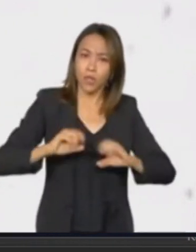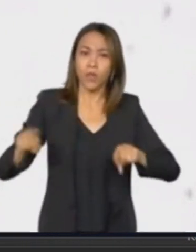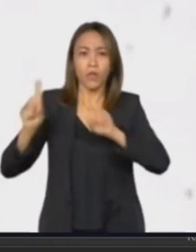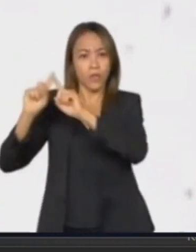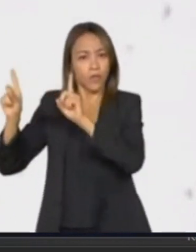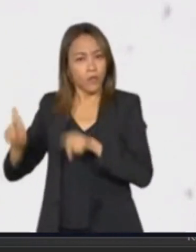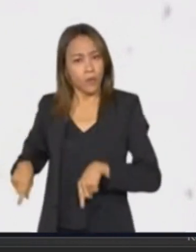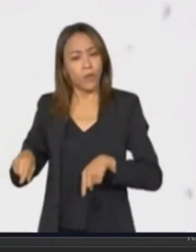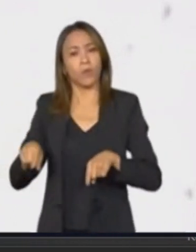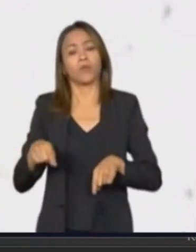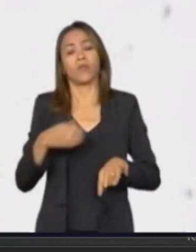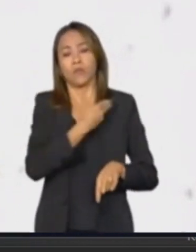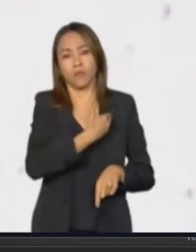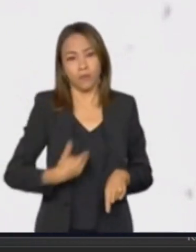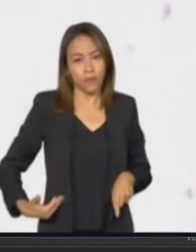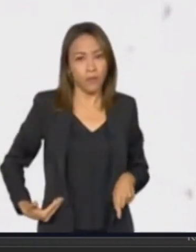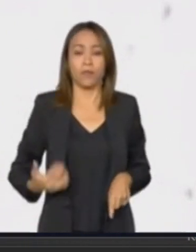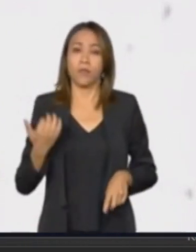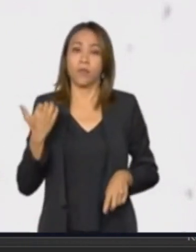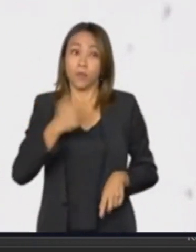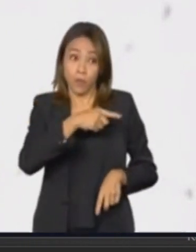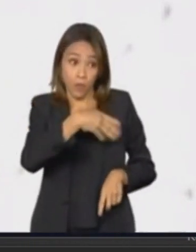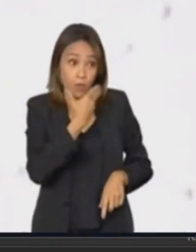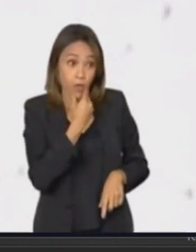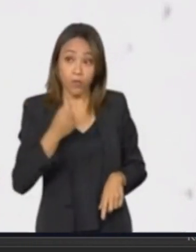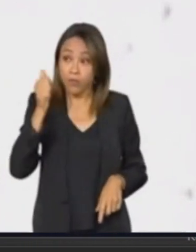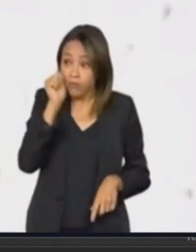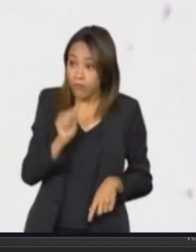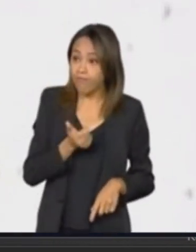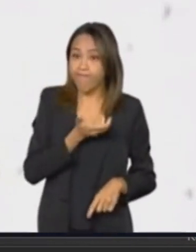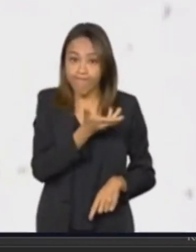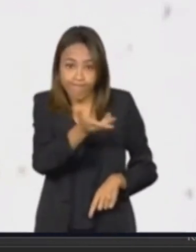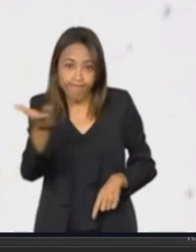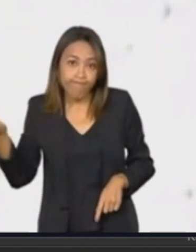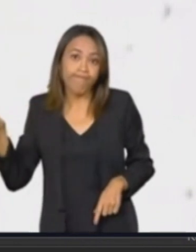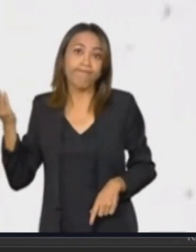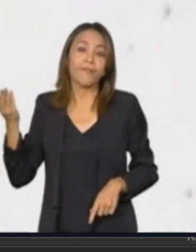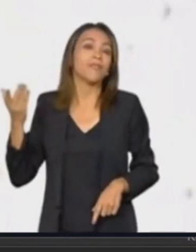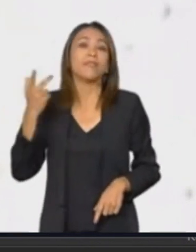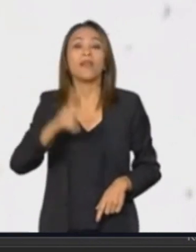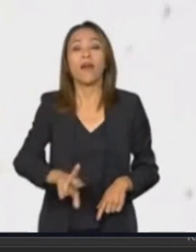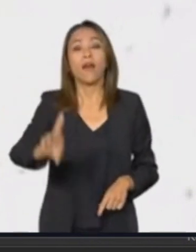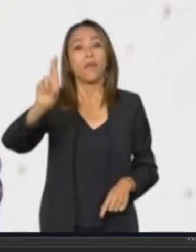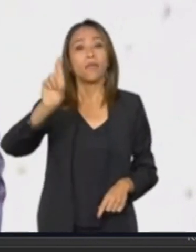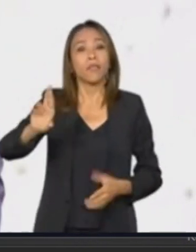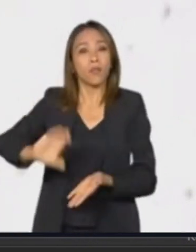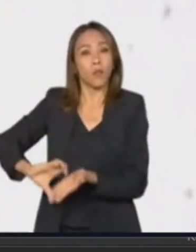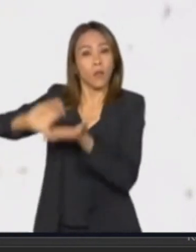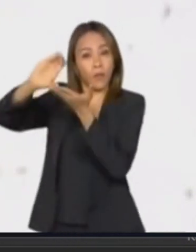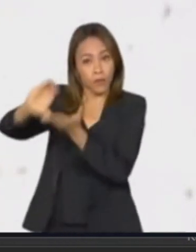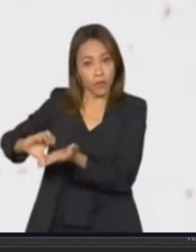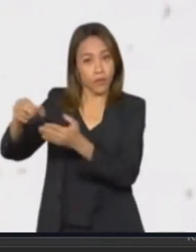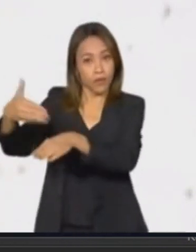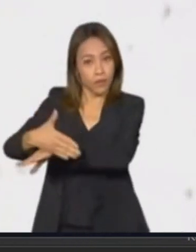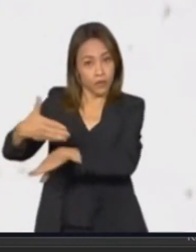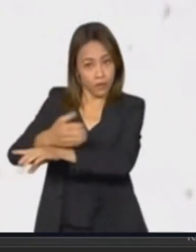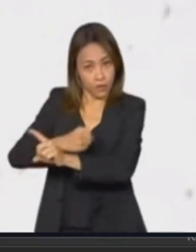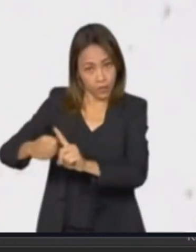servidores públicos, trabalhadoras e trabalhadores, representantes dos conselhos de participação social,